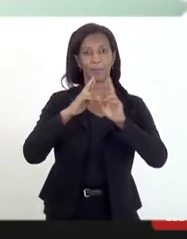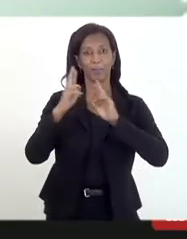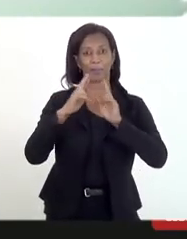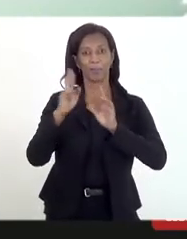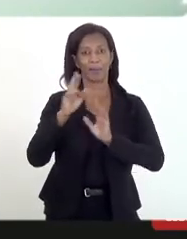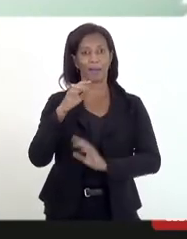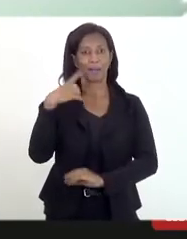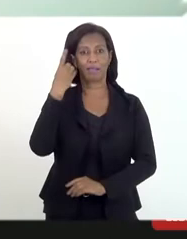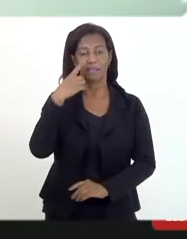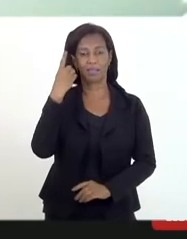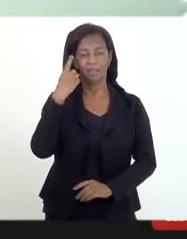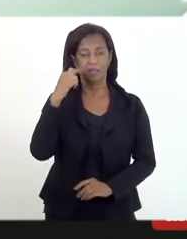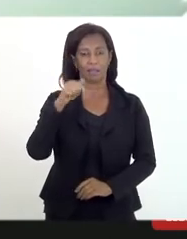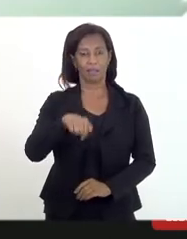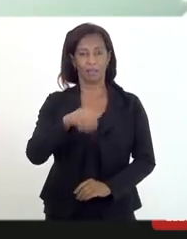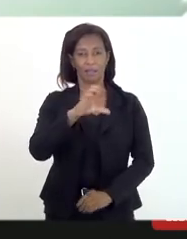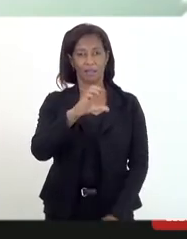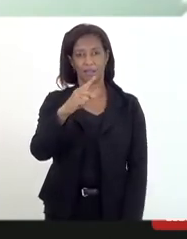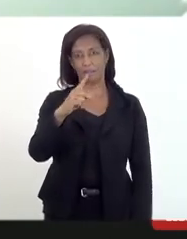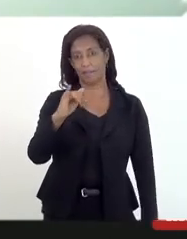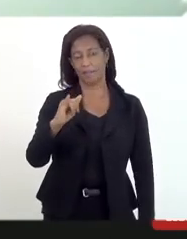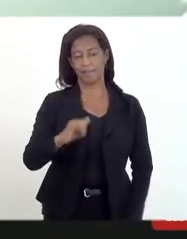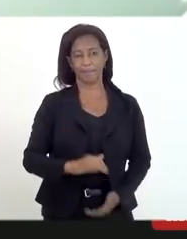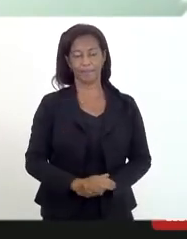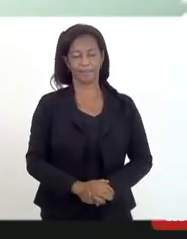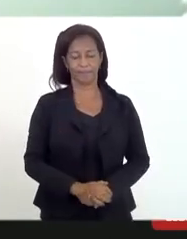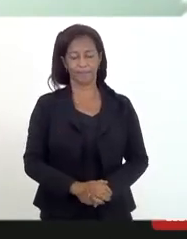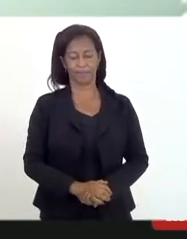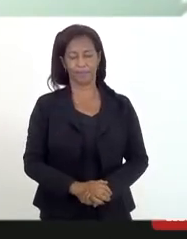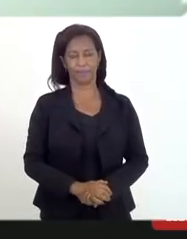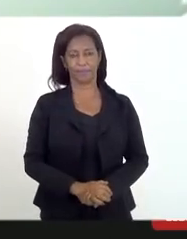integram essa CPI. Doutor Jaime, por favor.